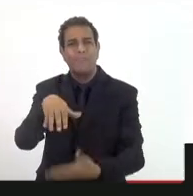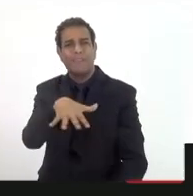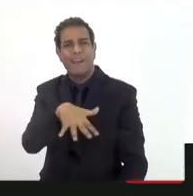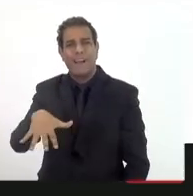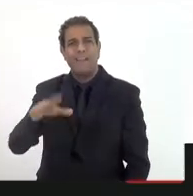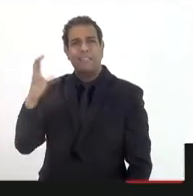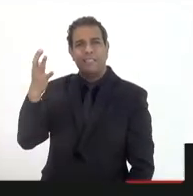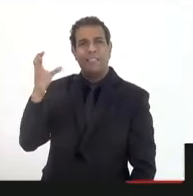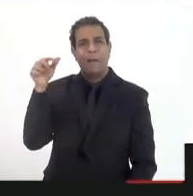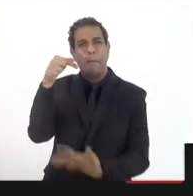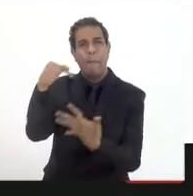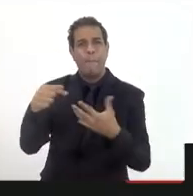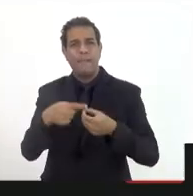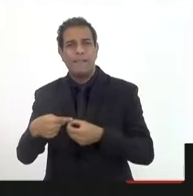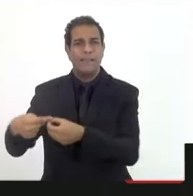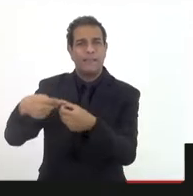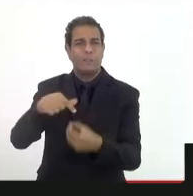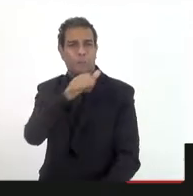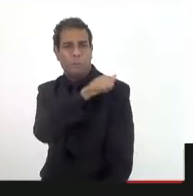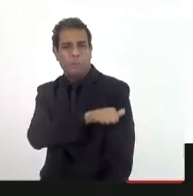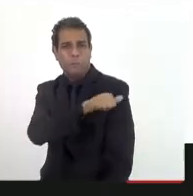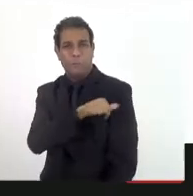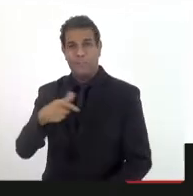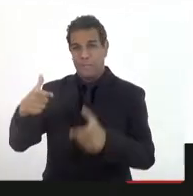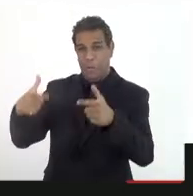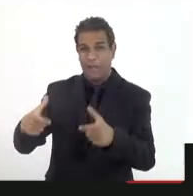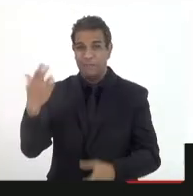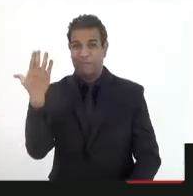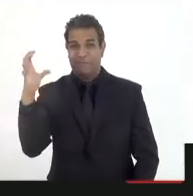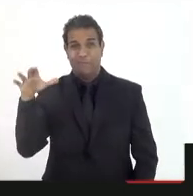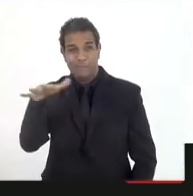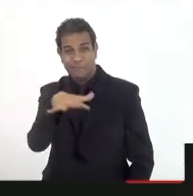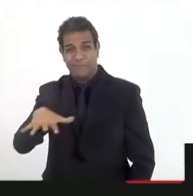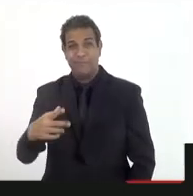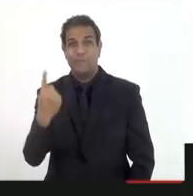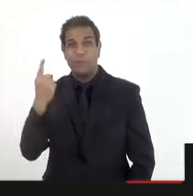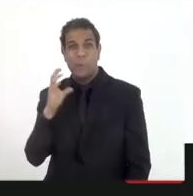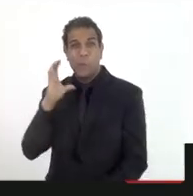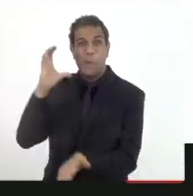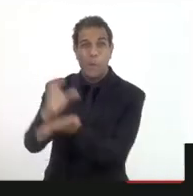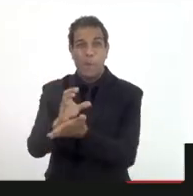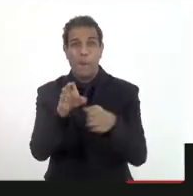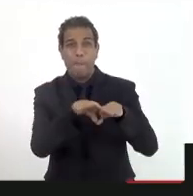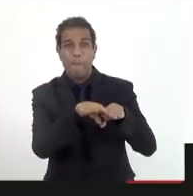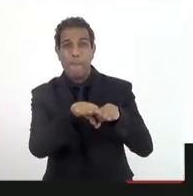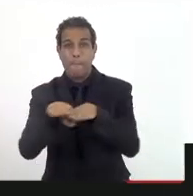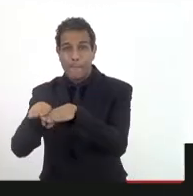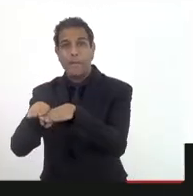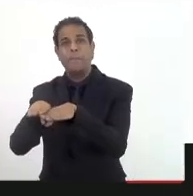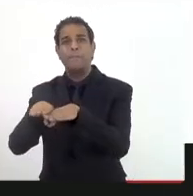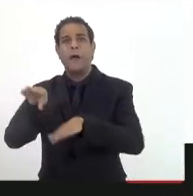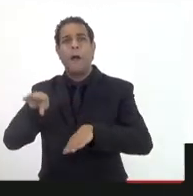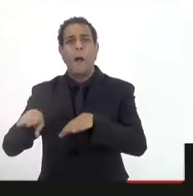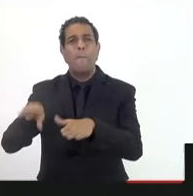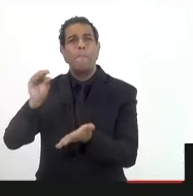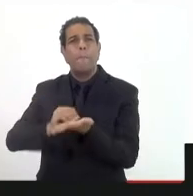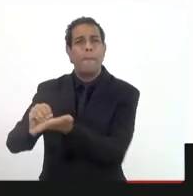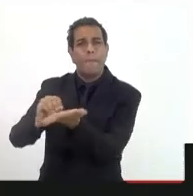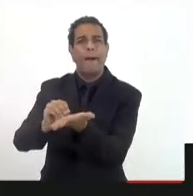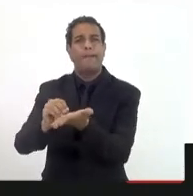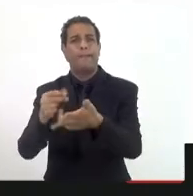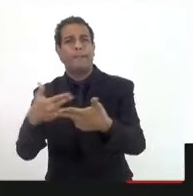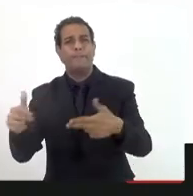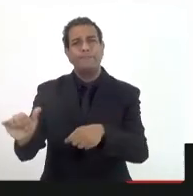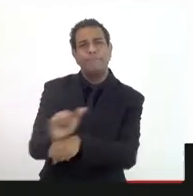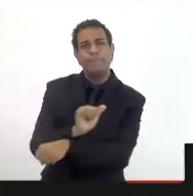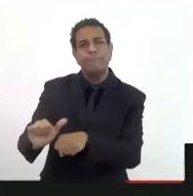Niterói. Na verdade, o de Niterói, até onde eu saiba, ele é apenas um fundo de estabilização, ou seja, quando falta o recurso, quando